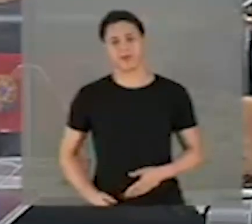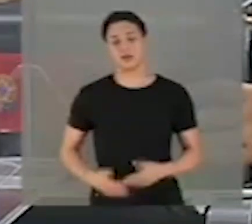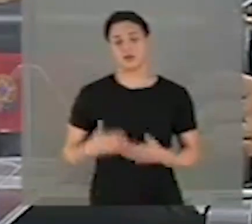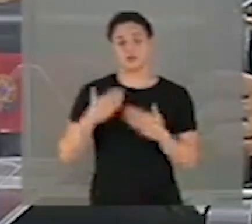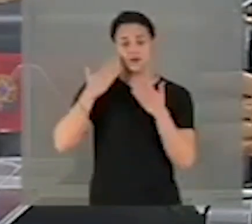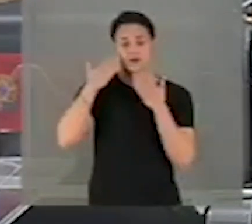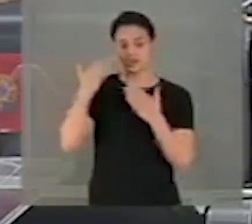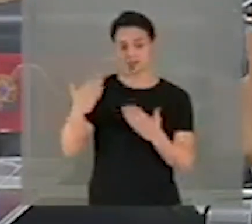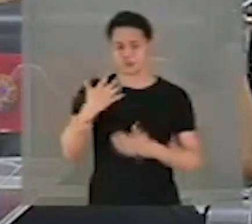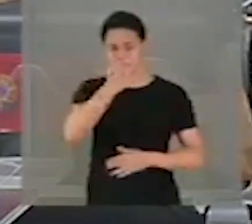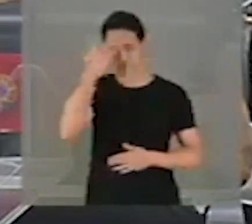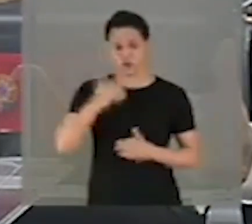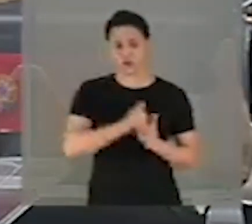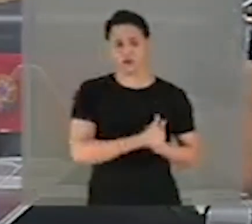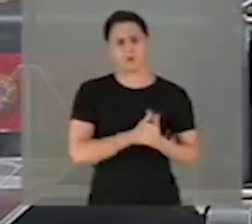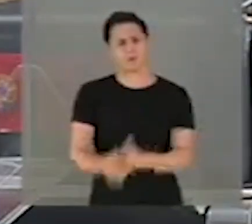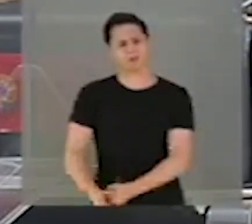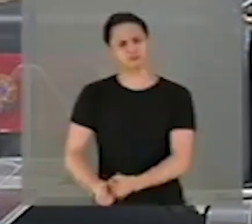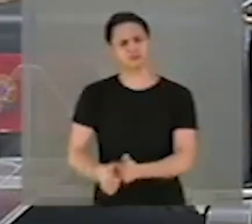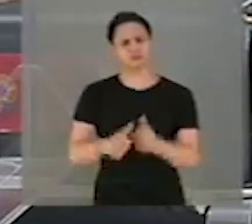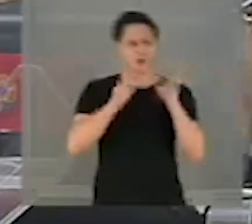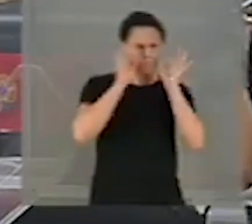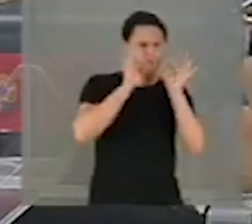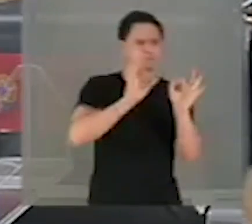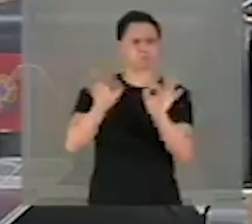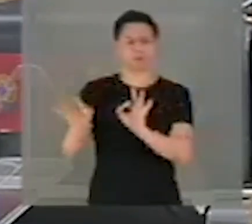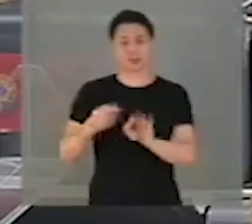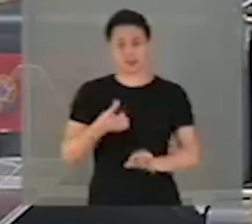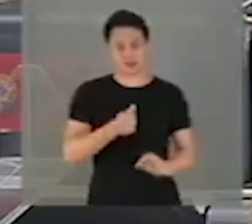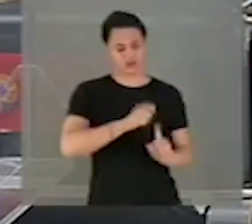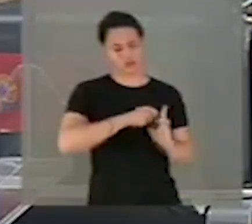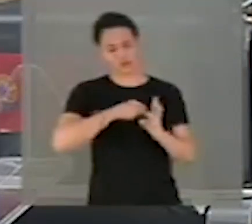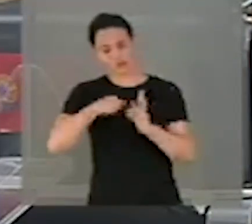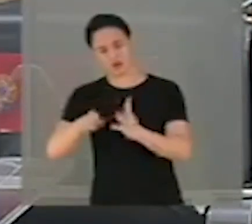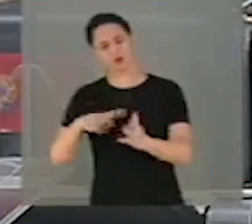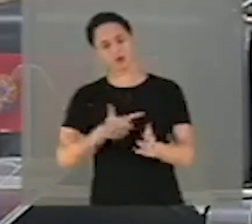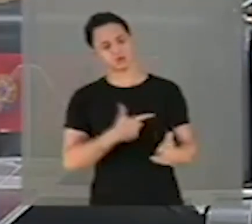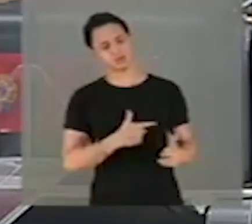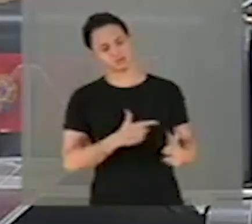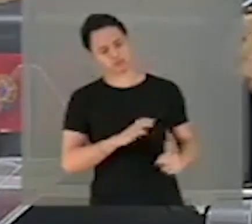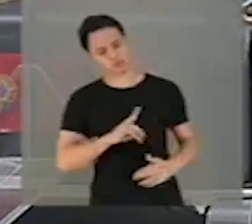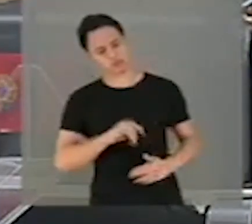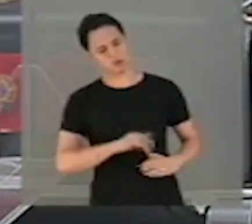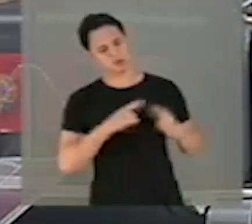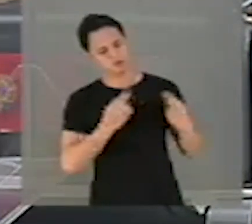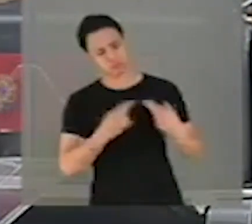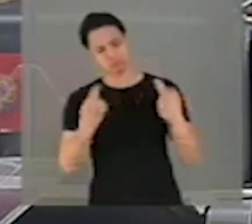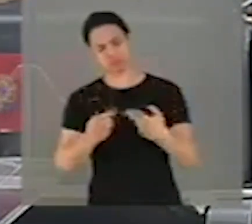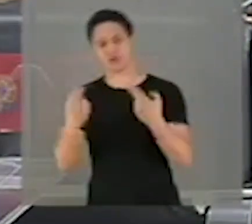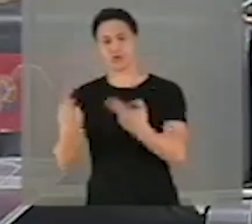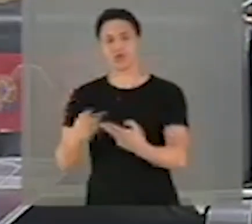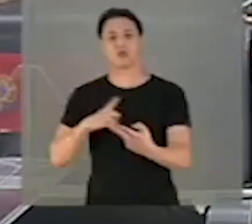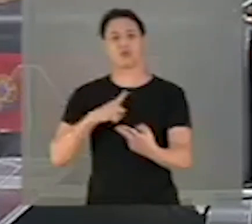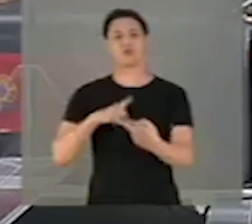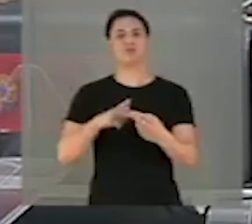acompanharam atentamente ao longo desses mais de seis meses aqui, na esperança de que possamos concluir os